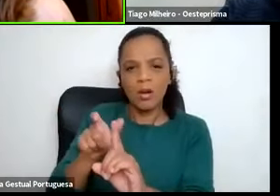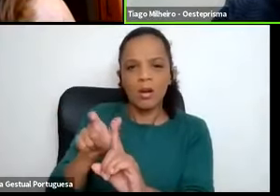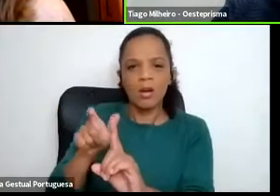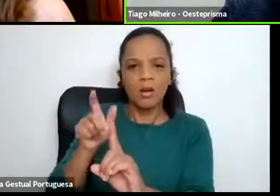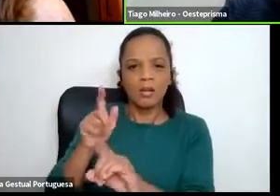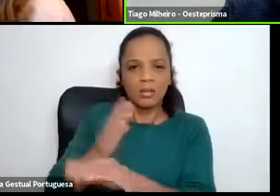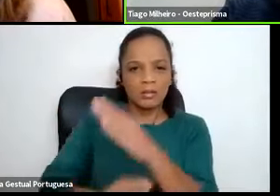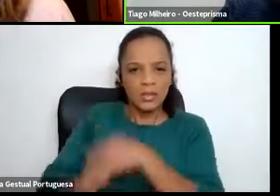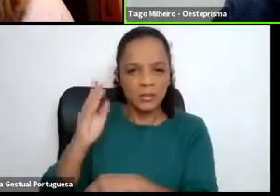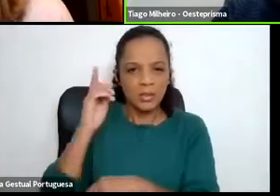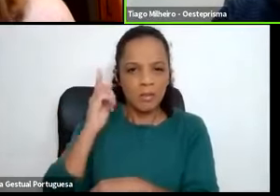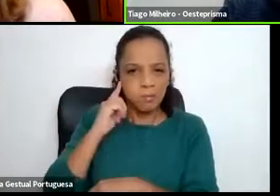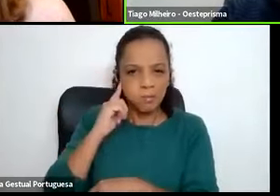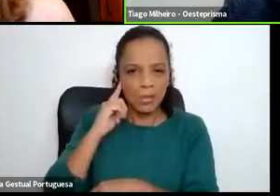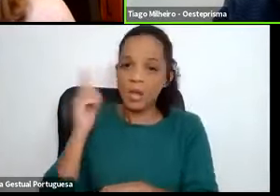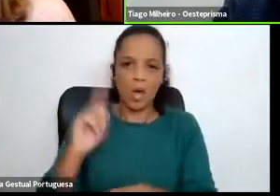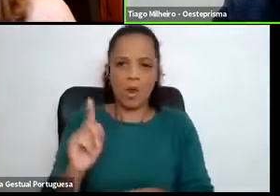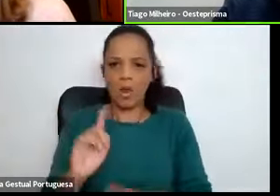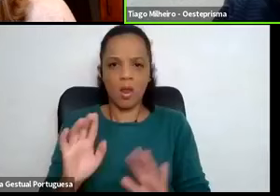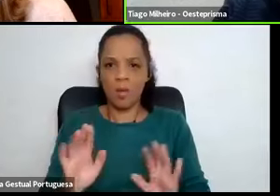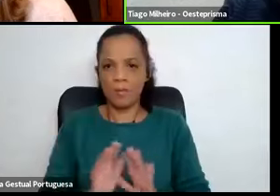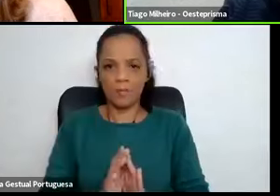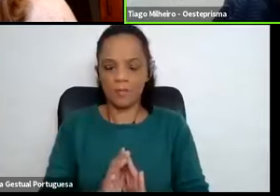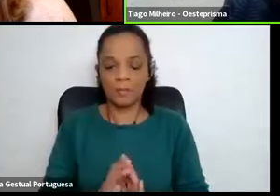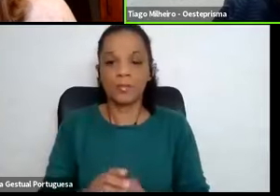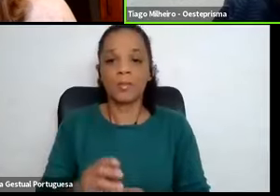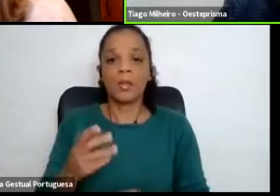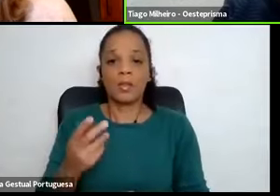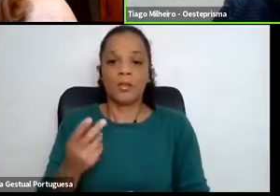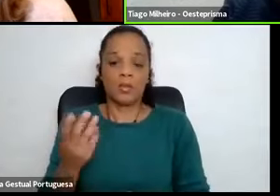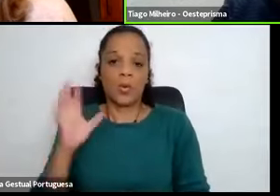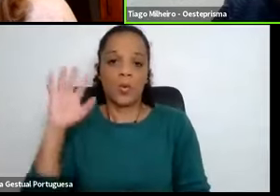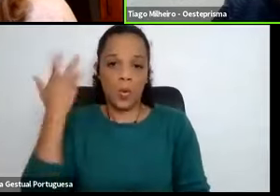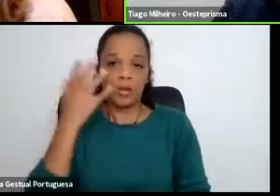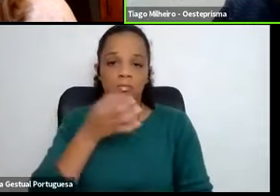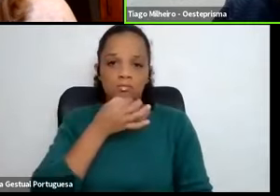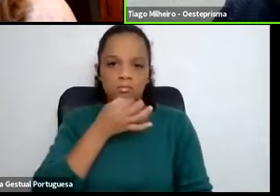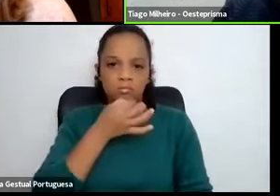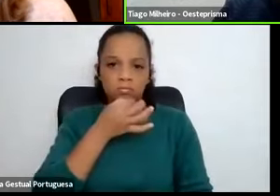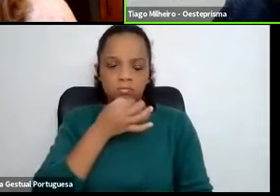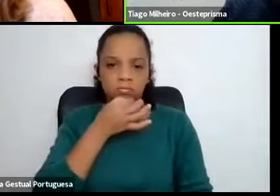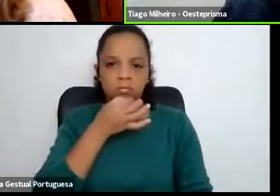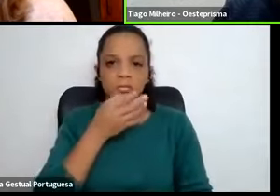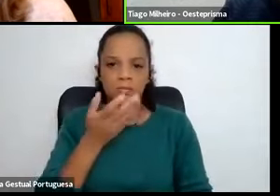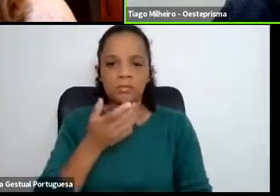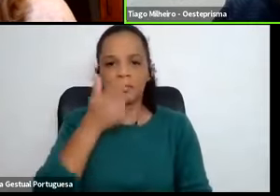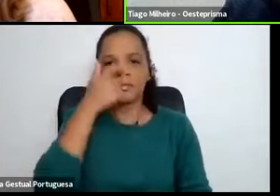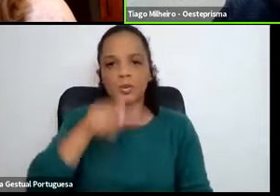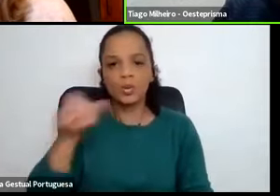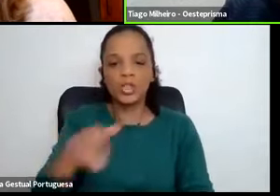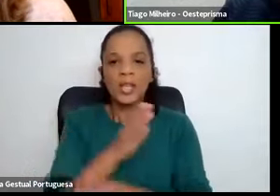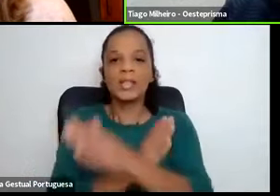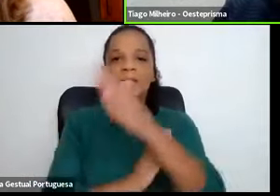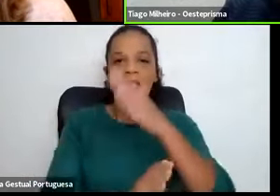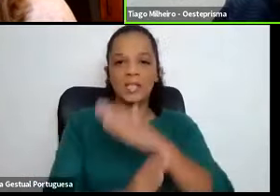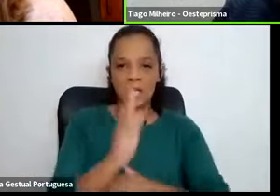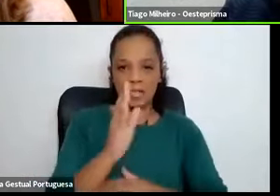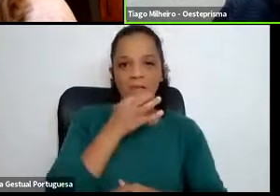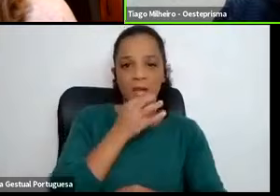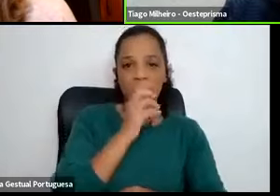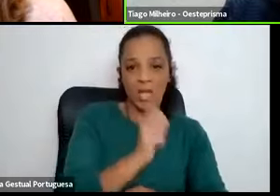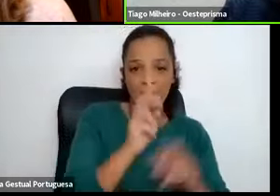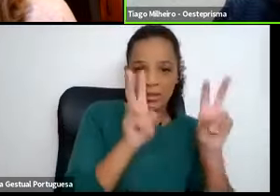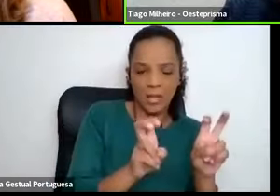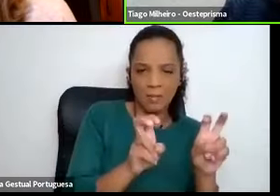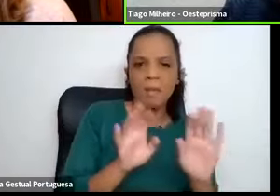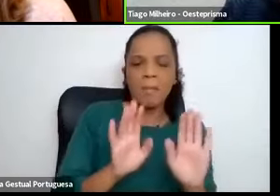Não, não, não. Aliás, nós quando conversámos, falámos de inserir pessoas com deficiência. Não sabíamos